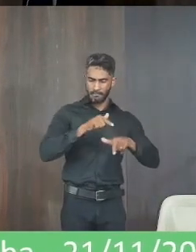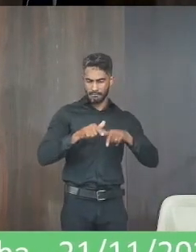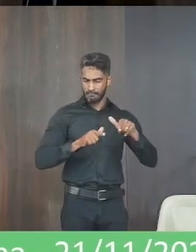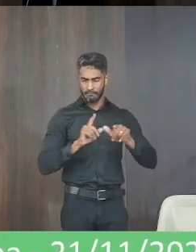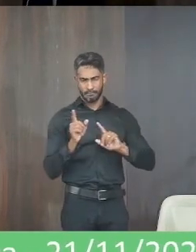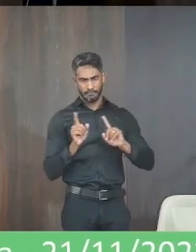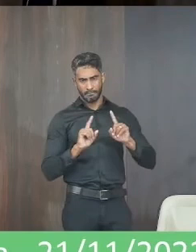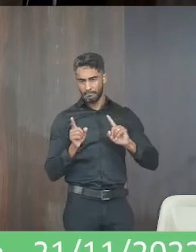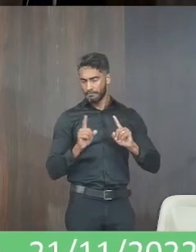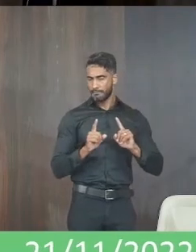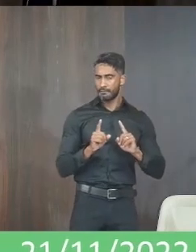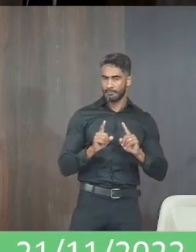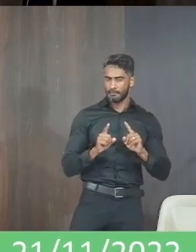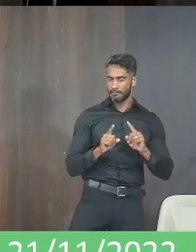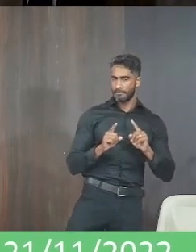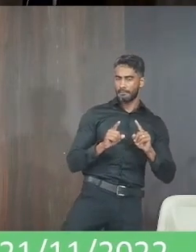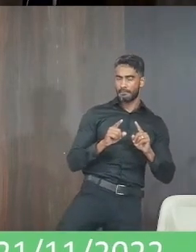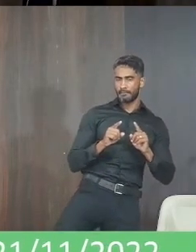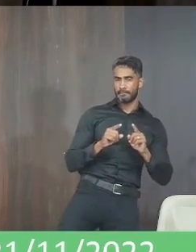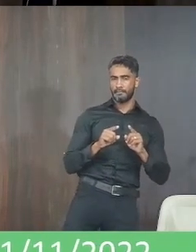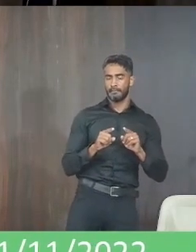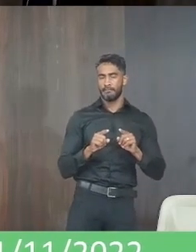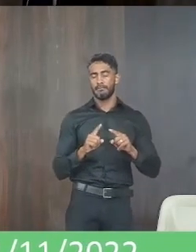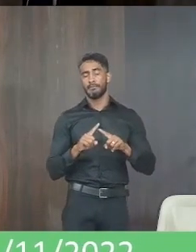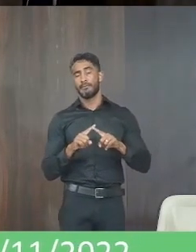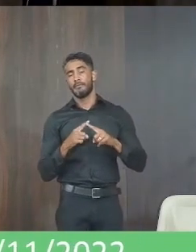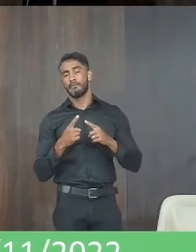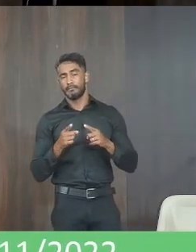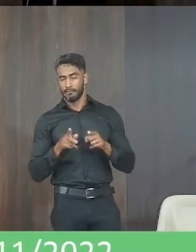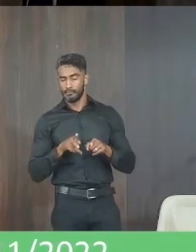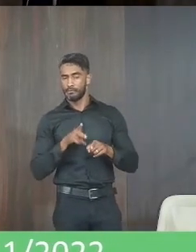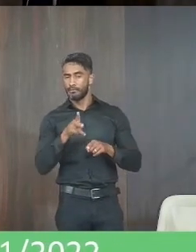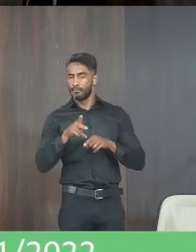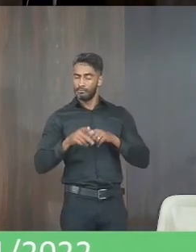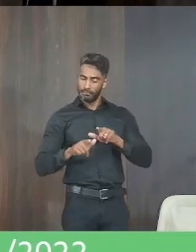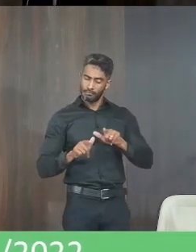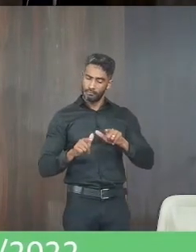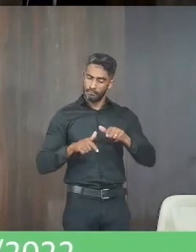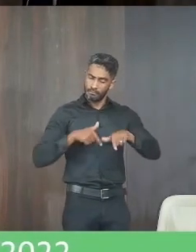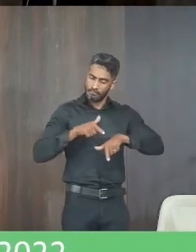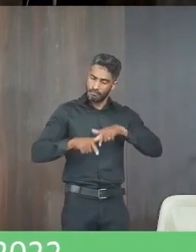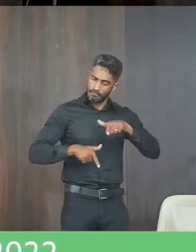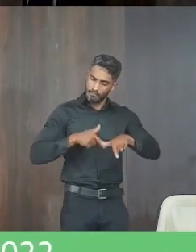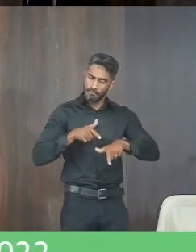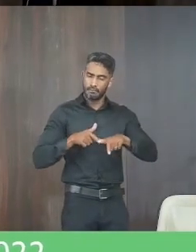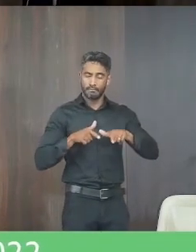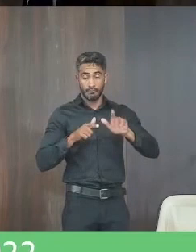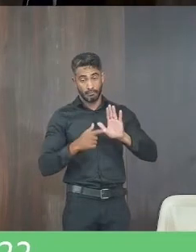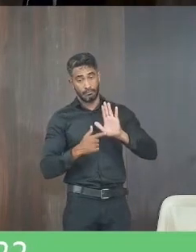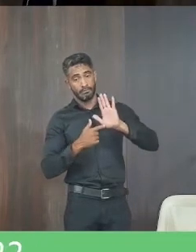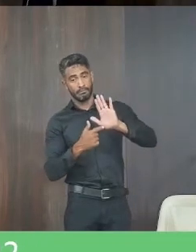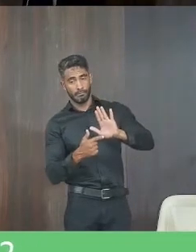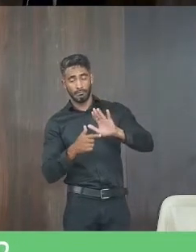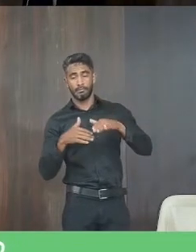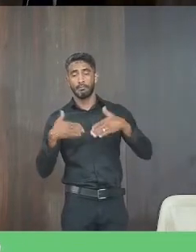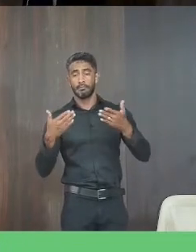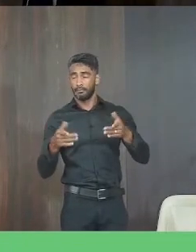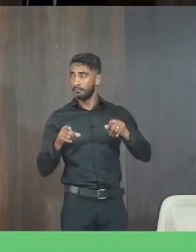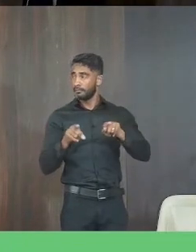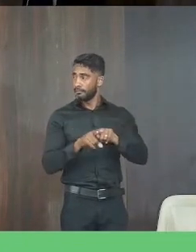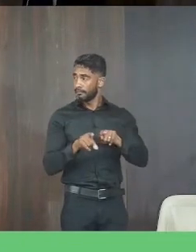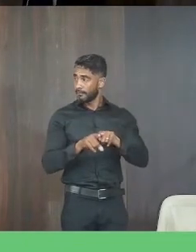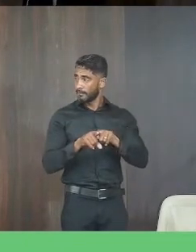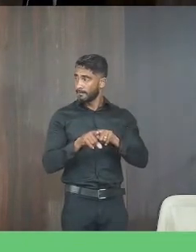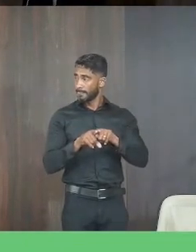trabalhando e participando das lojas da nossa região mas continuam desempenhando um papel de destaque e a título